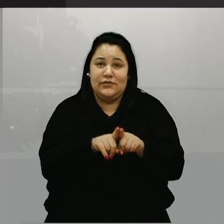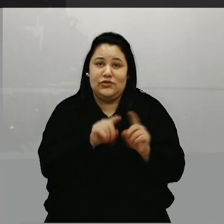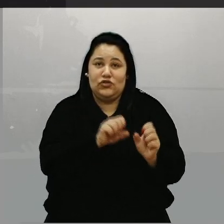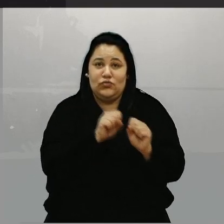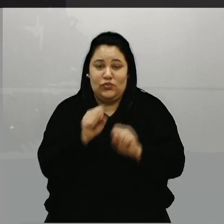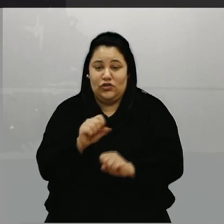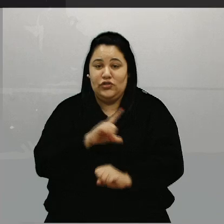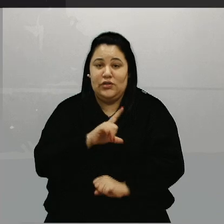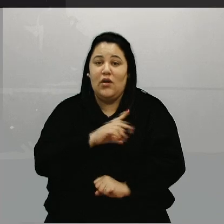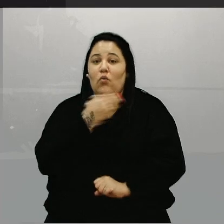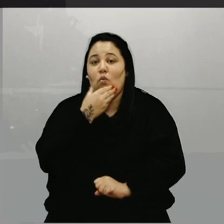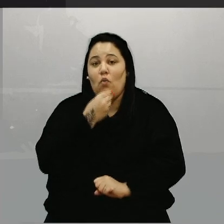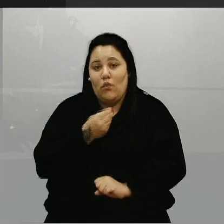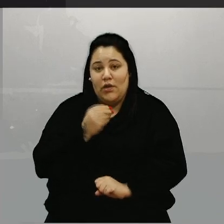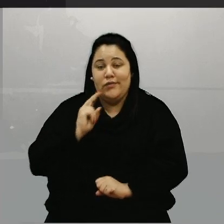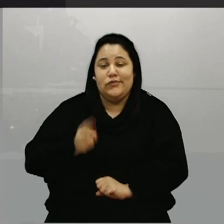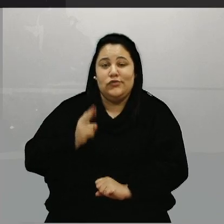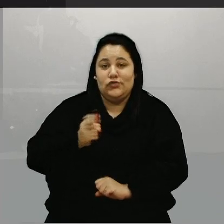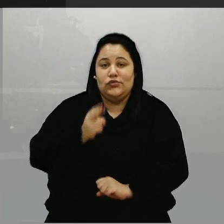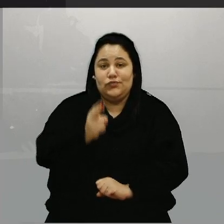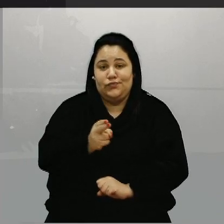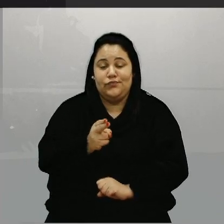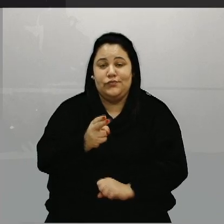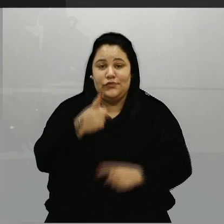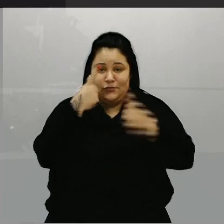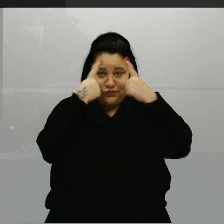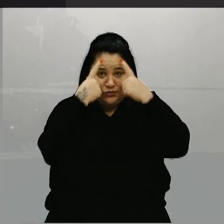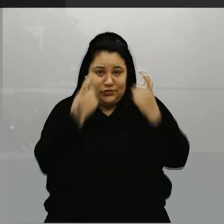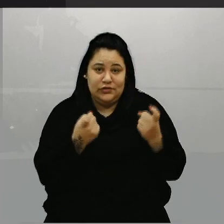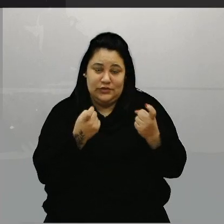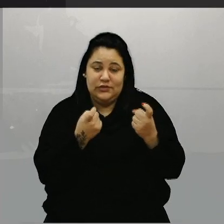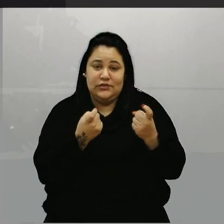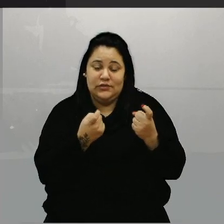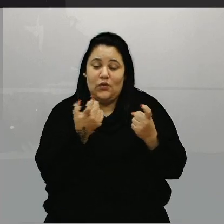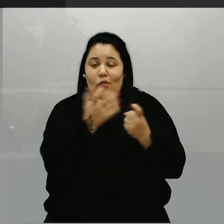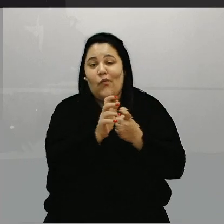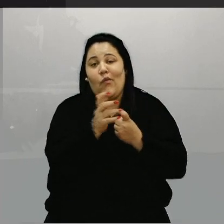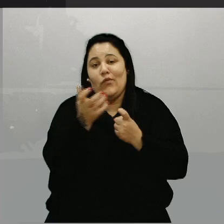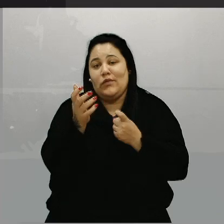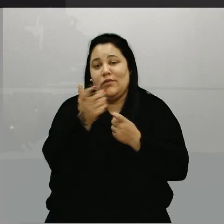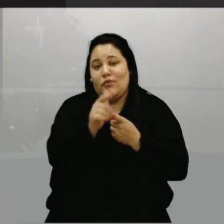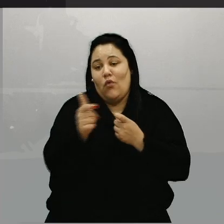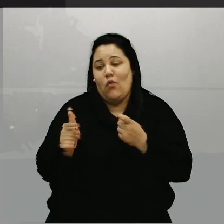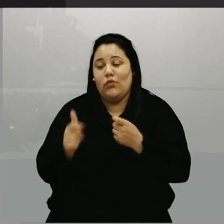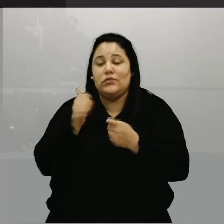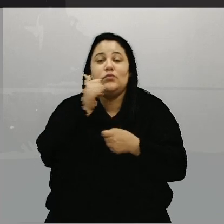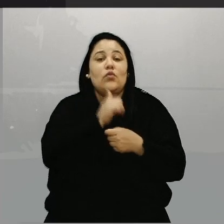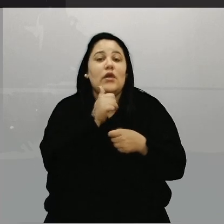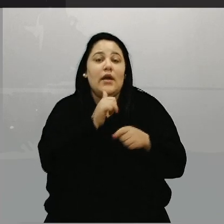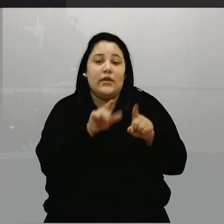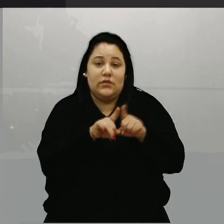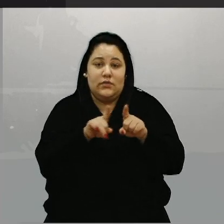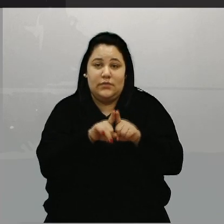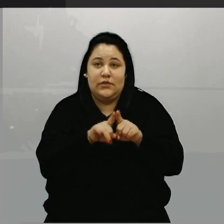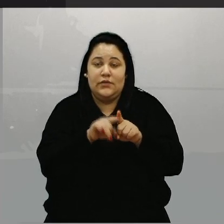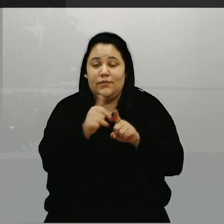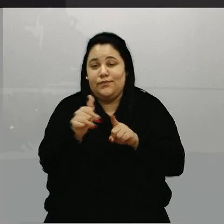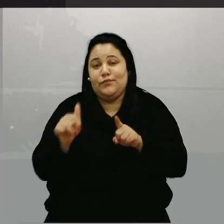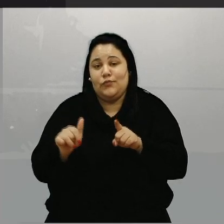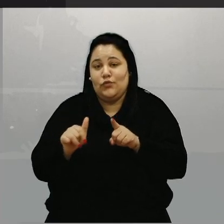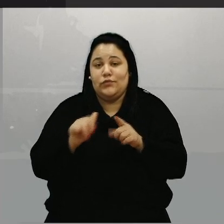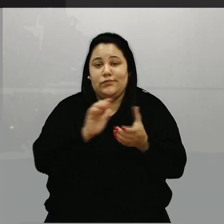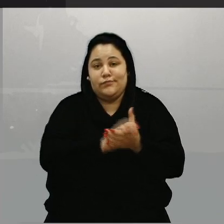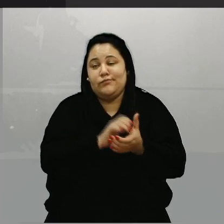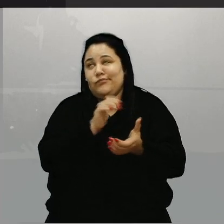homem que continuamente pratique violência sistematicamente contra outras, mulheres contra outras companheiras. Então,